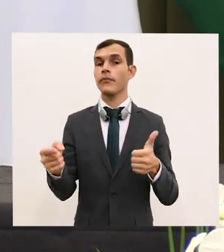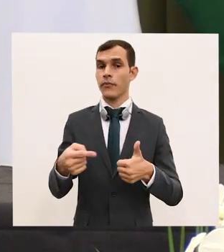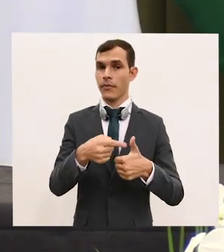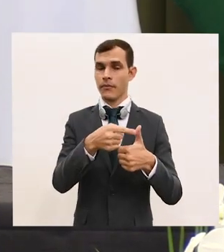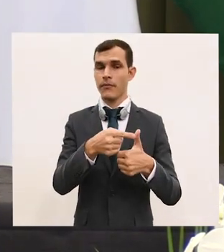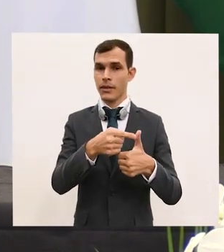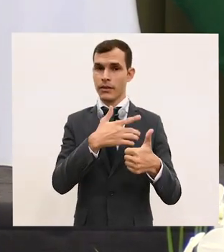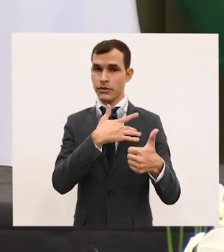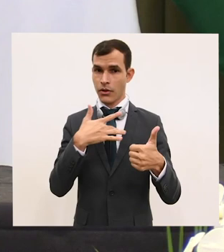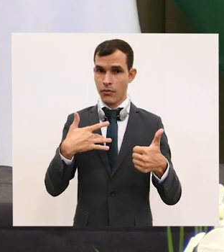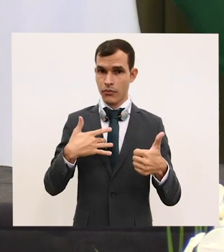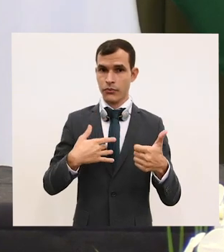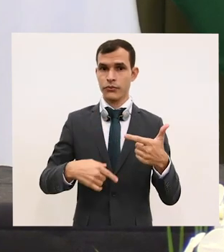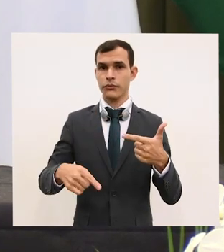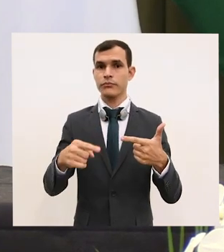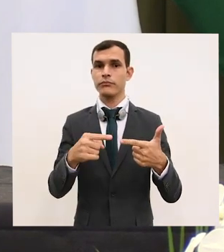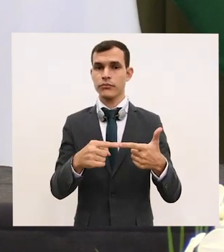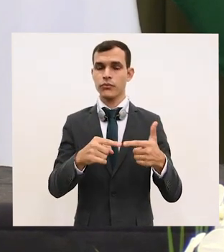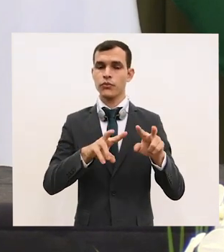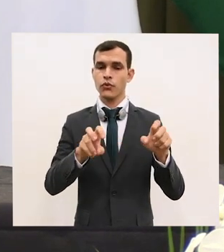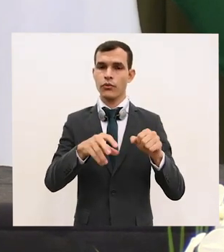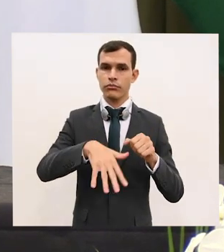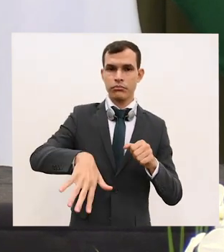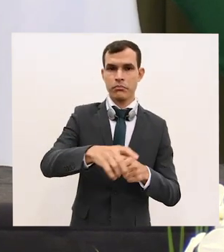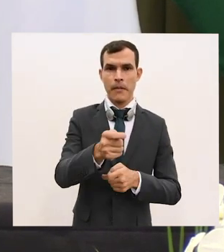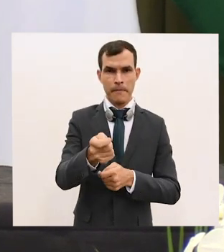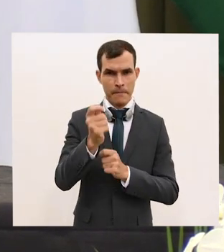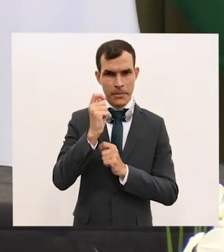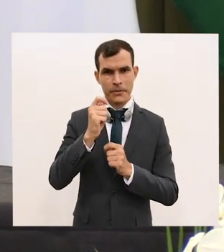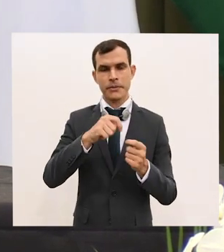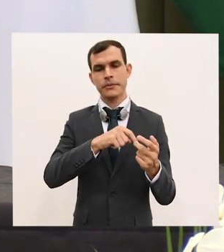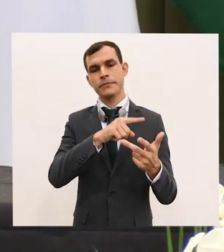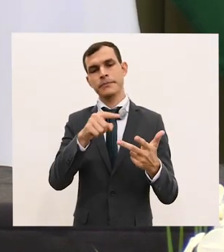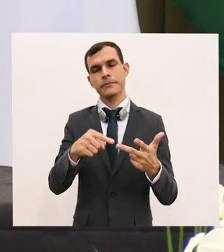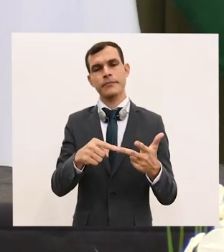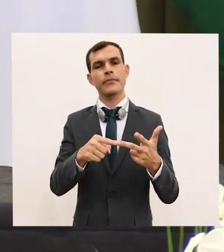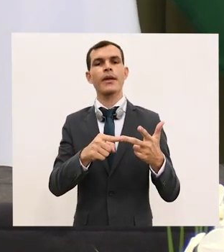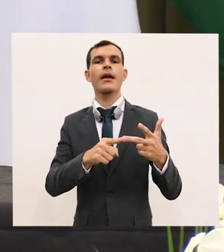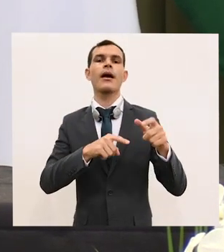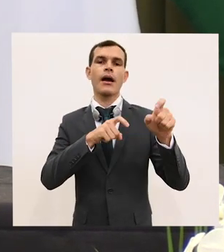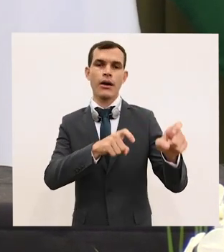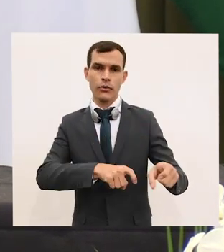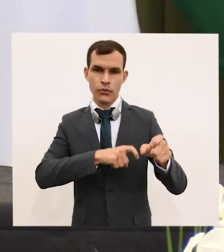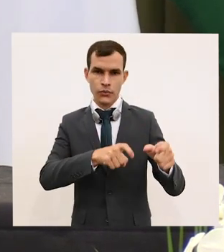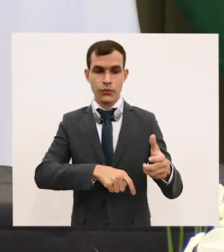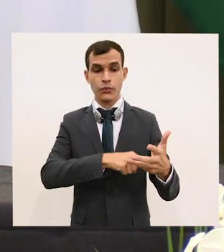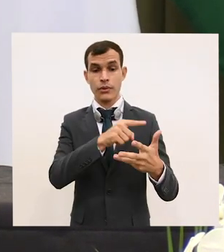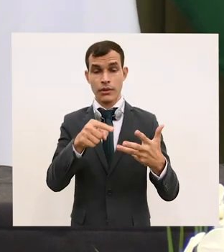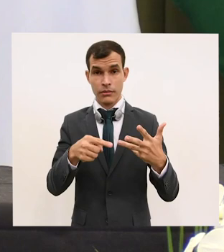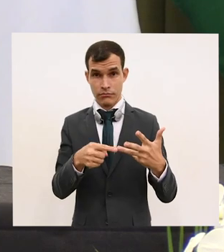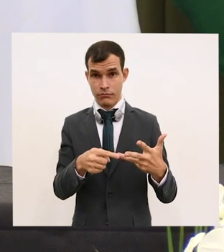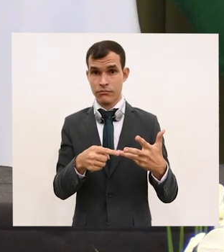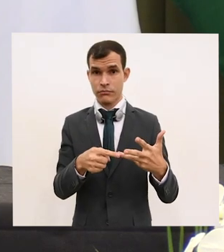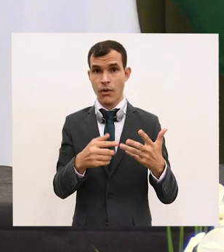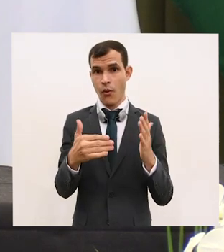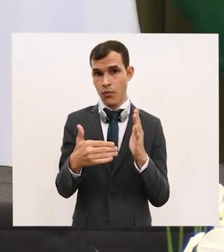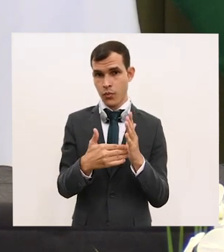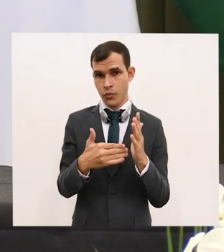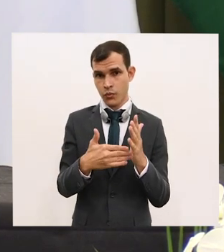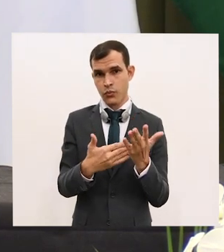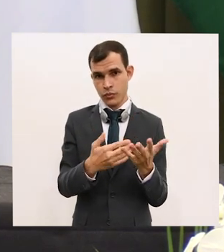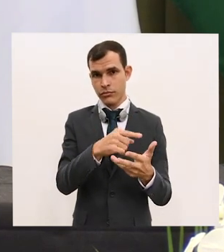negociações sobre subsídios à pesca. A terceira, agricultura. E a última vertente nessa